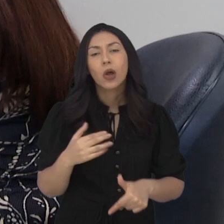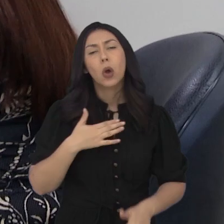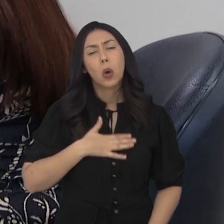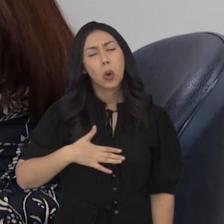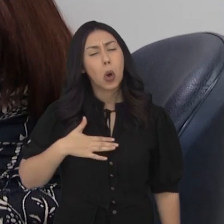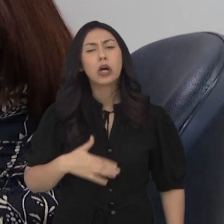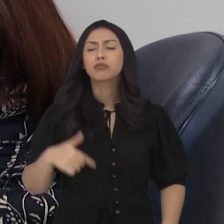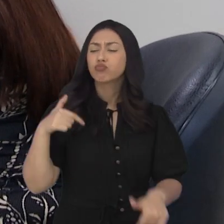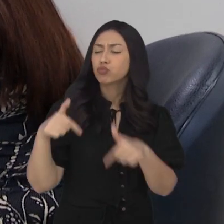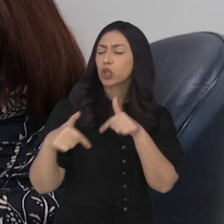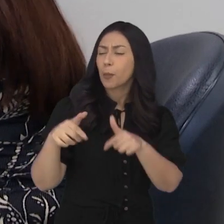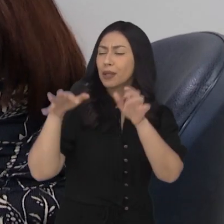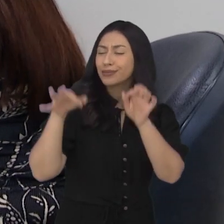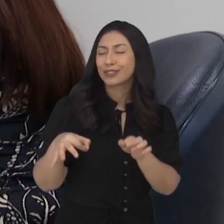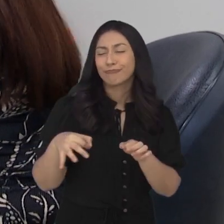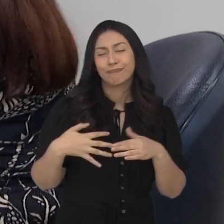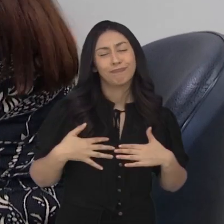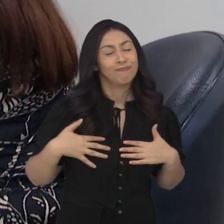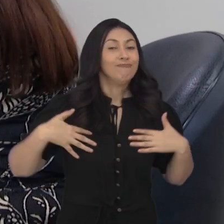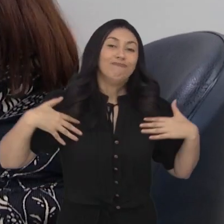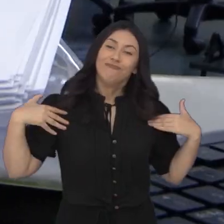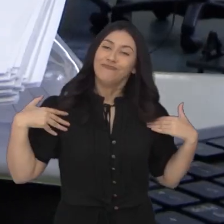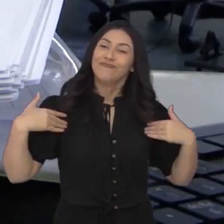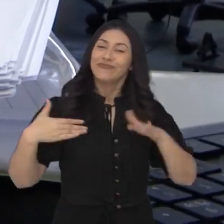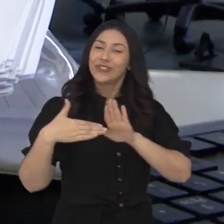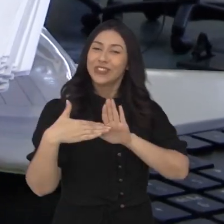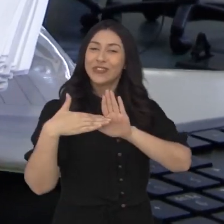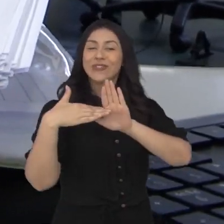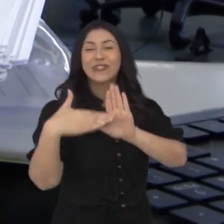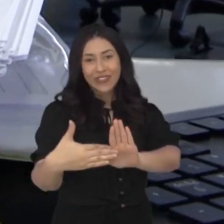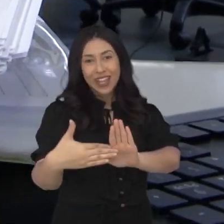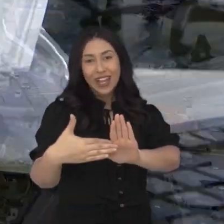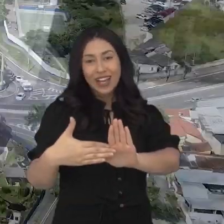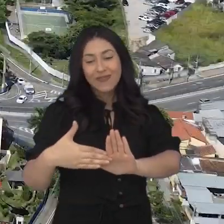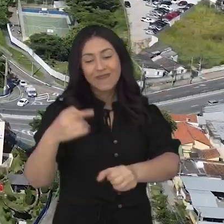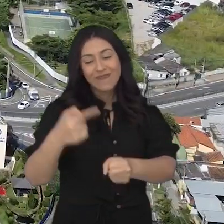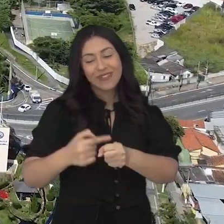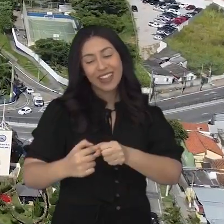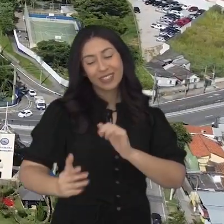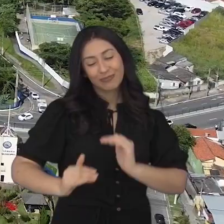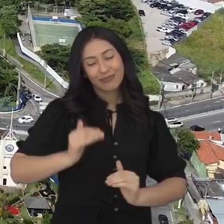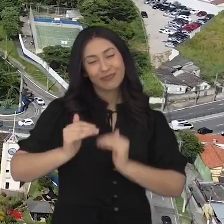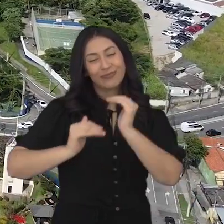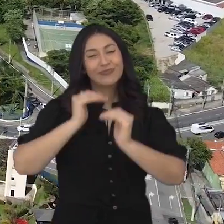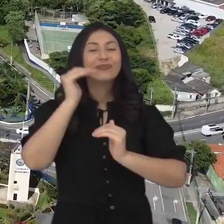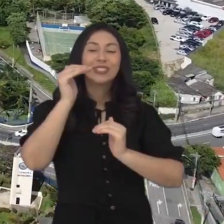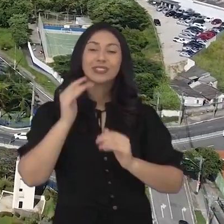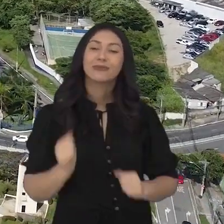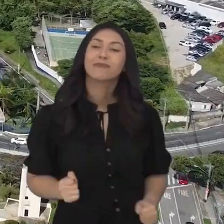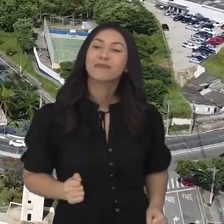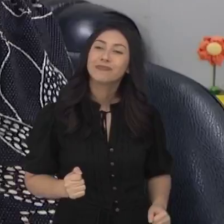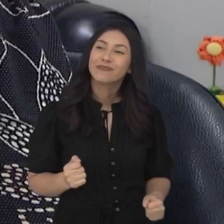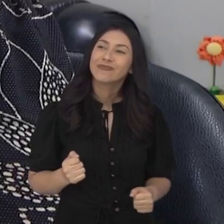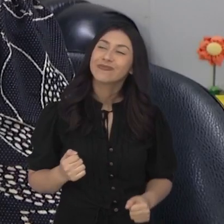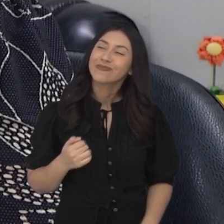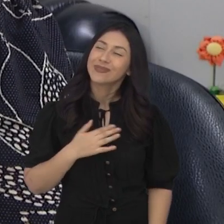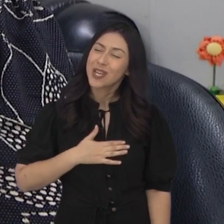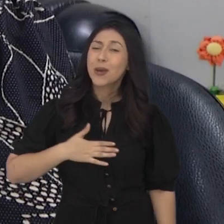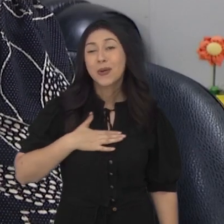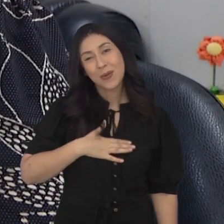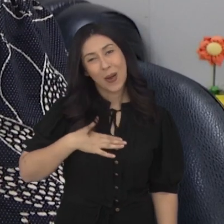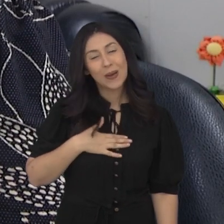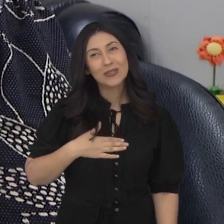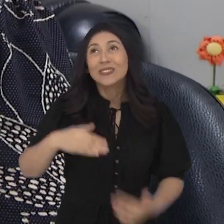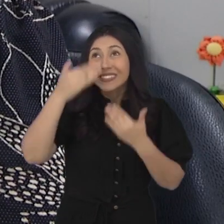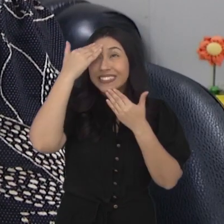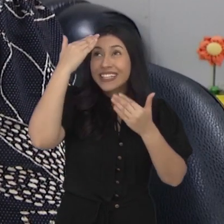preza pela eficiência e se sente orgulhosa de poder contribuir com o desenvolvimento da cidade. Eu me sinto